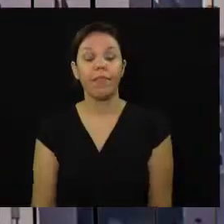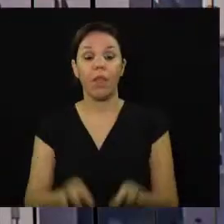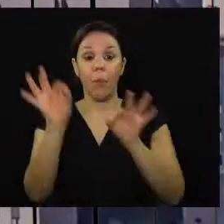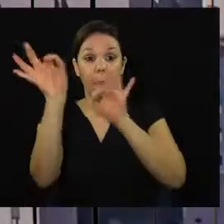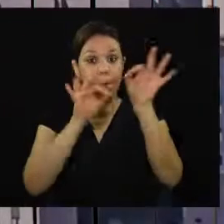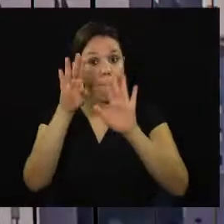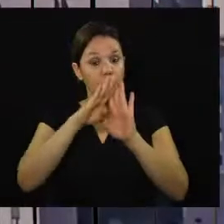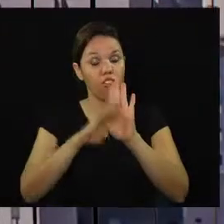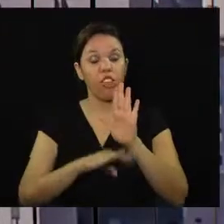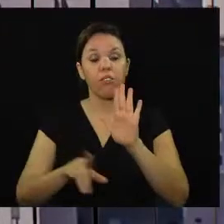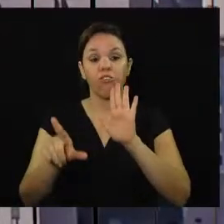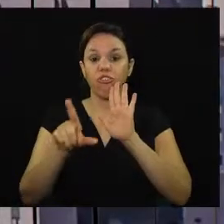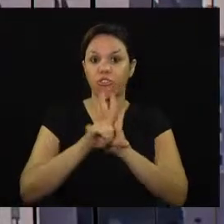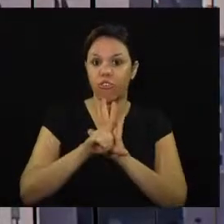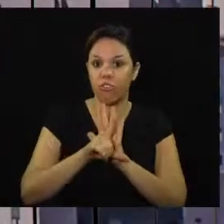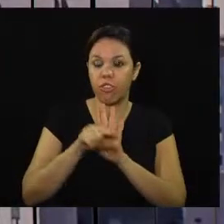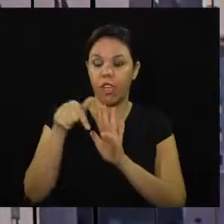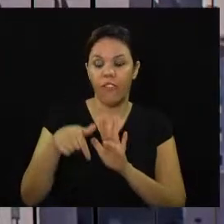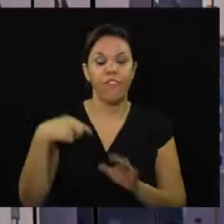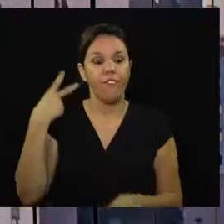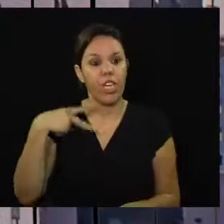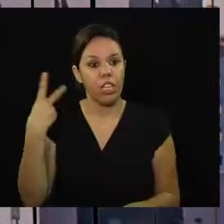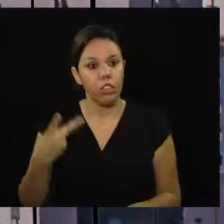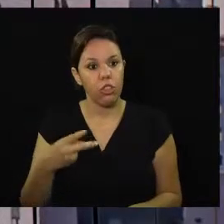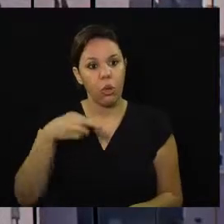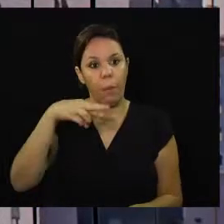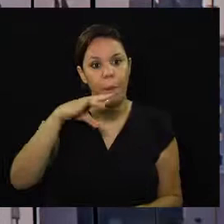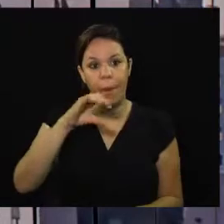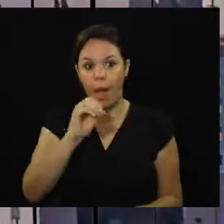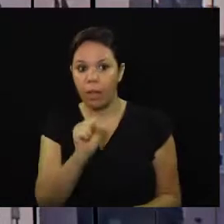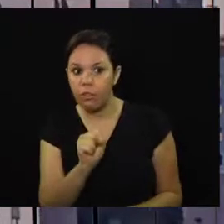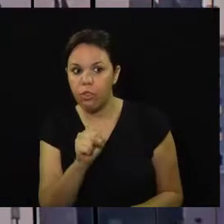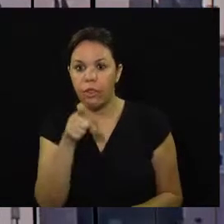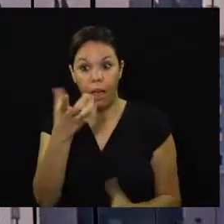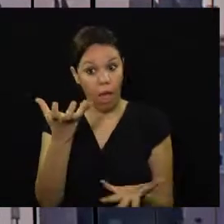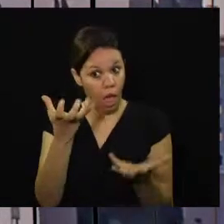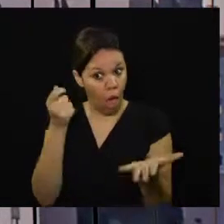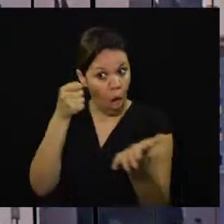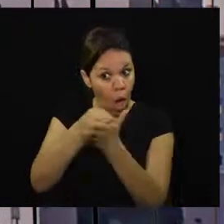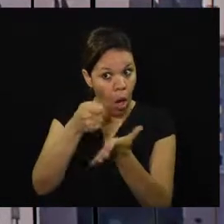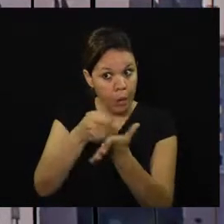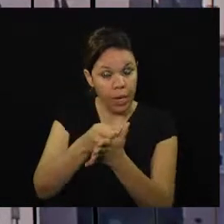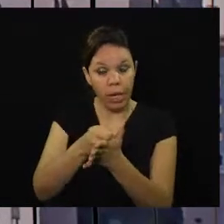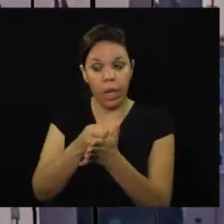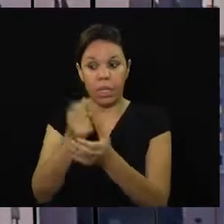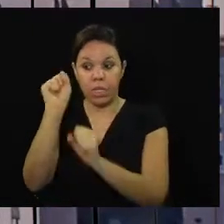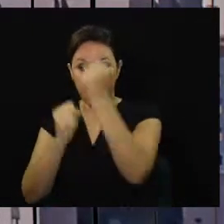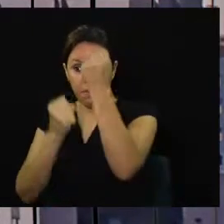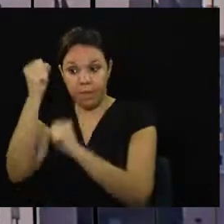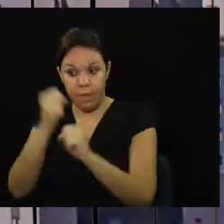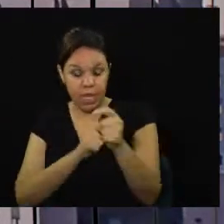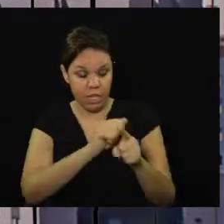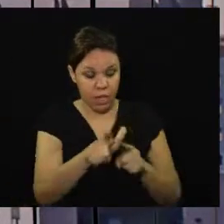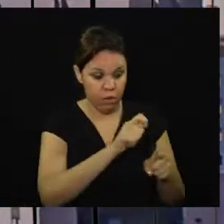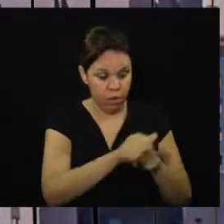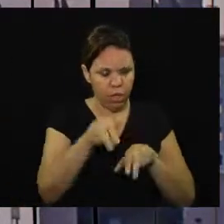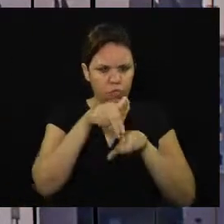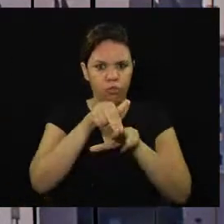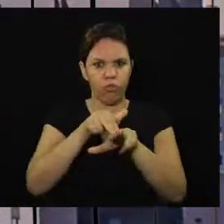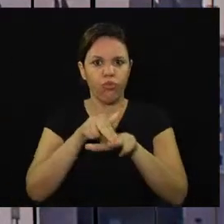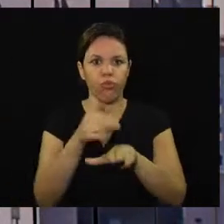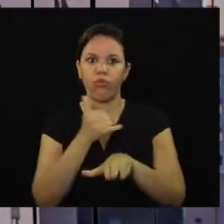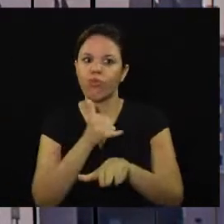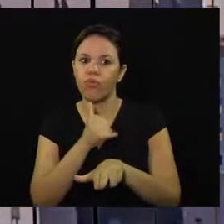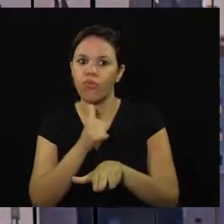Projeto de lei do vereador presidente Marcos Bernardelli quer obrigar as empresas de aluguéis de patinetes elétricos